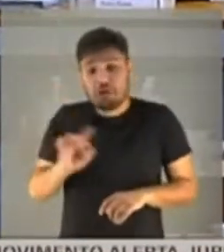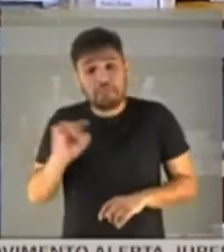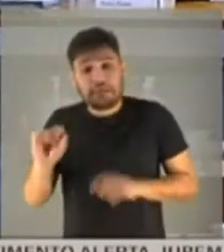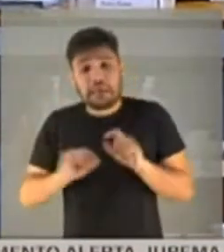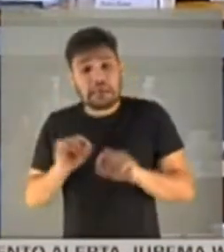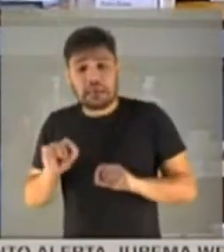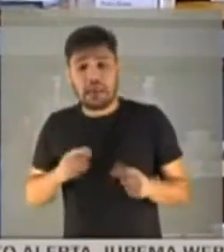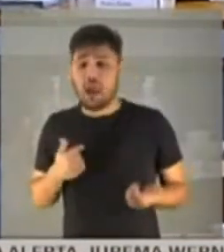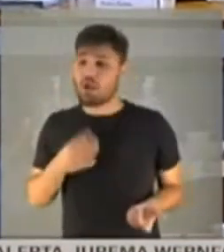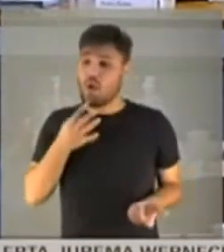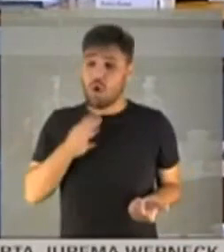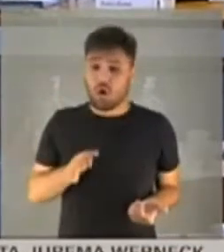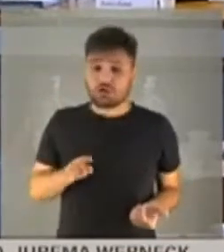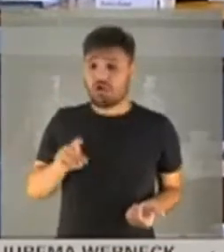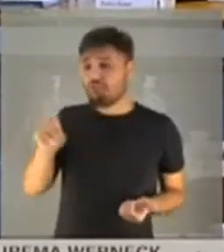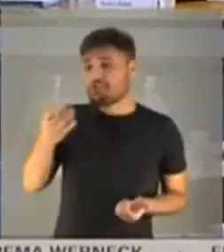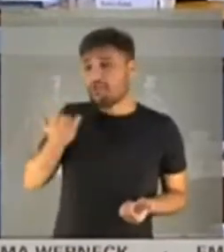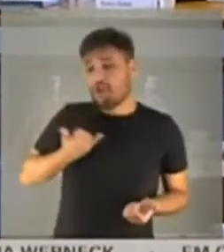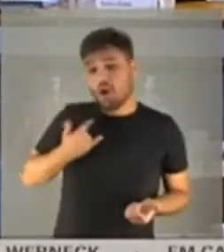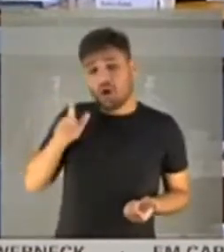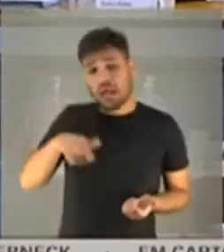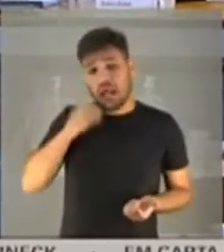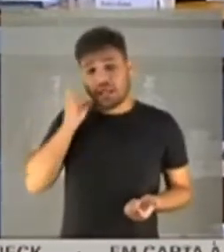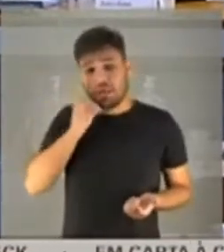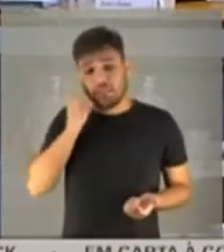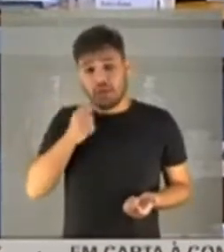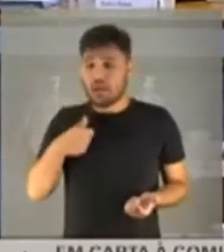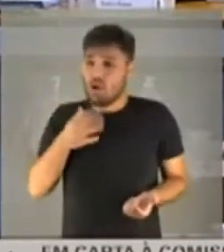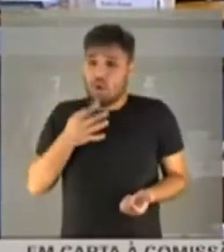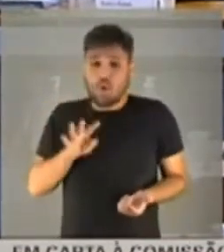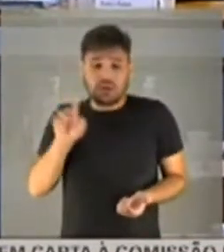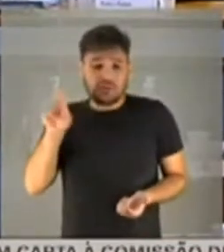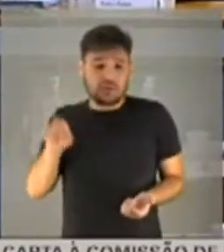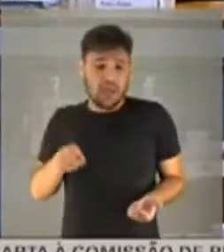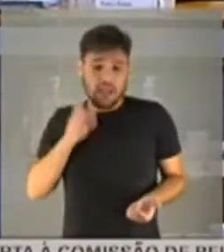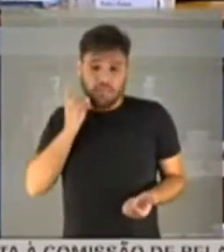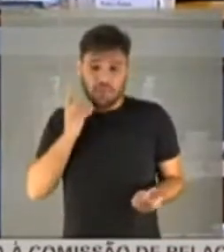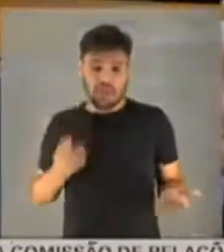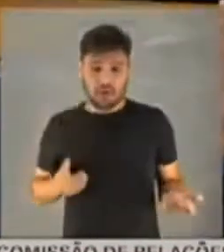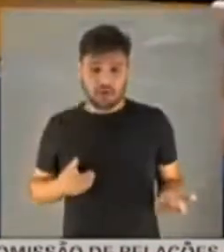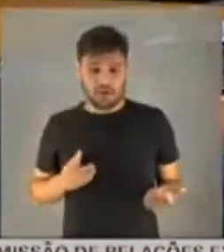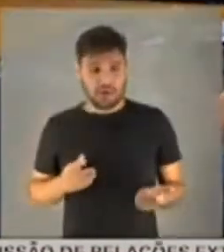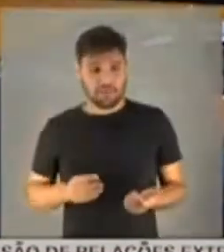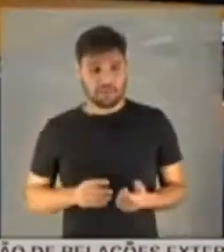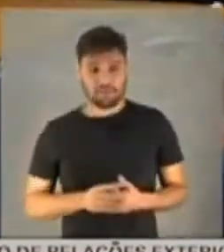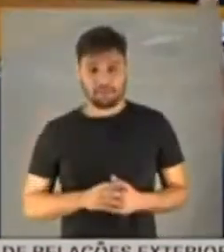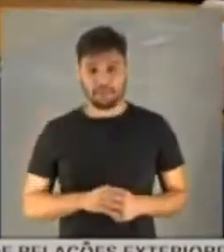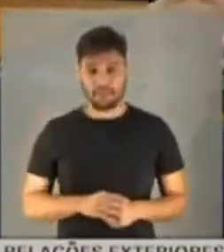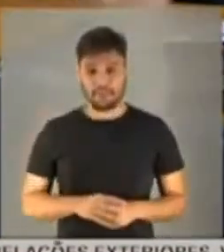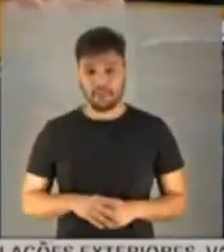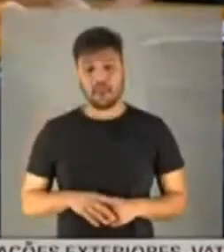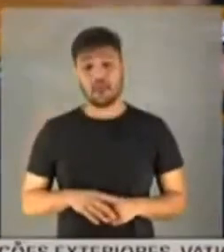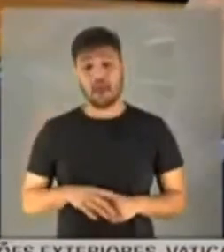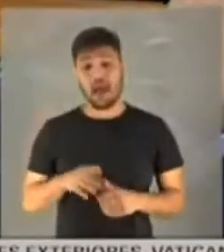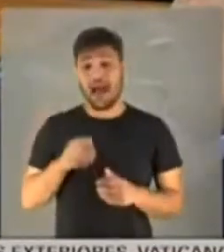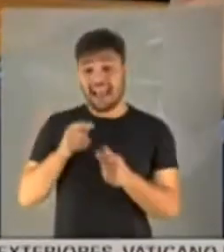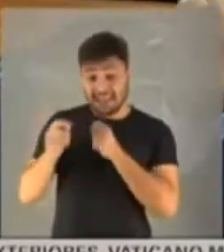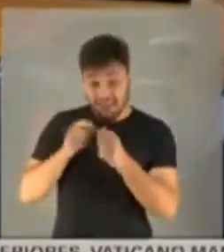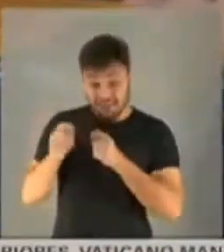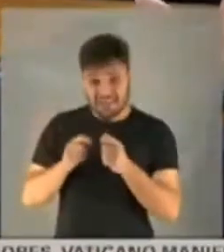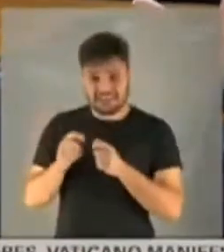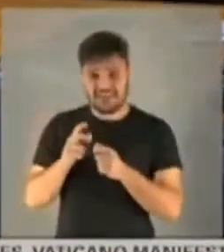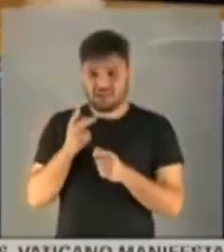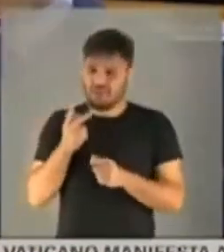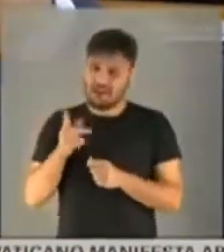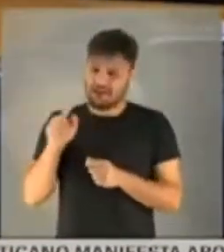a pessoa estava... Eu não conhecia, aliás, você que disse que ele era deputado. Eu não sabia que ele era deputado. Estou, estou... A entrevista de vossa excelência,